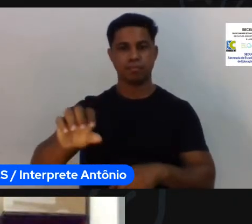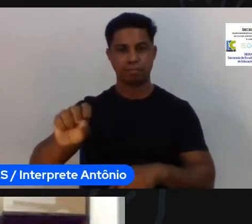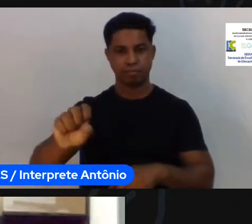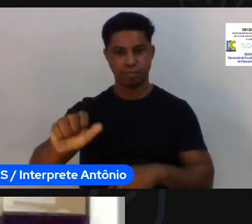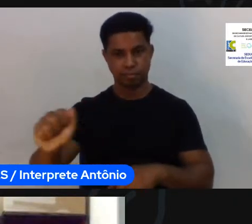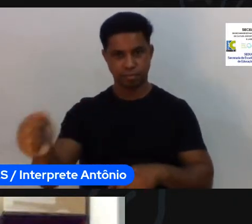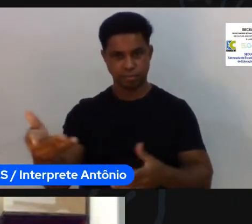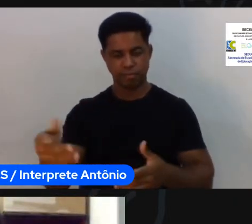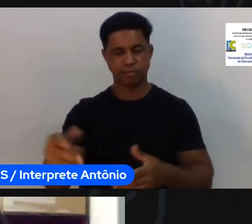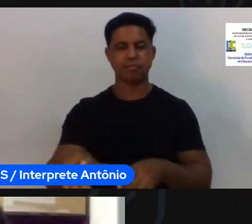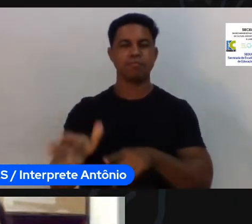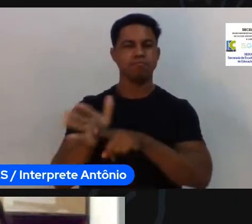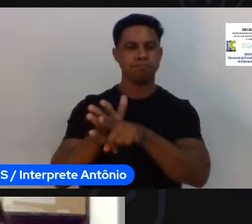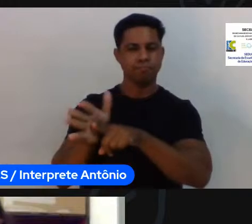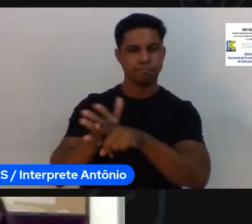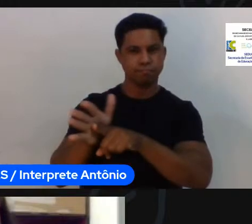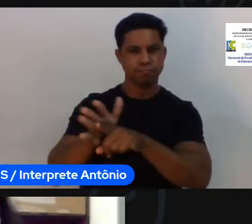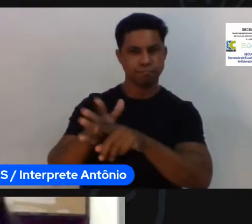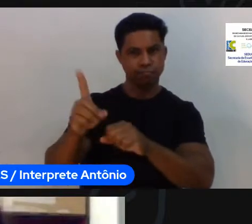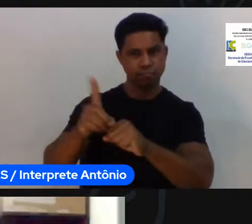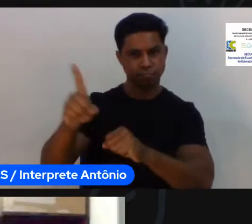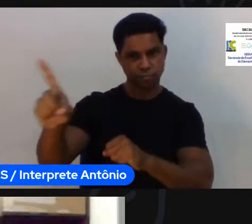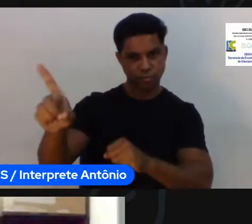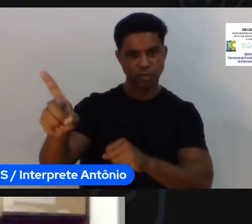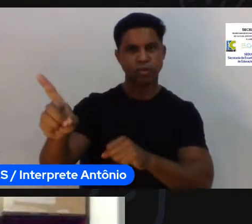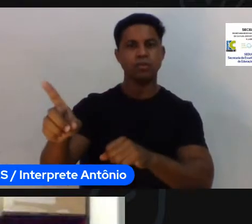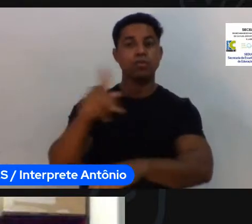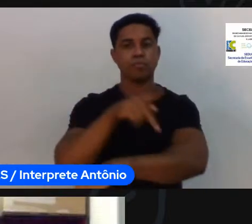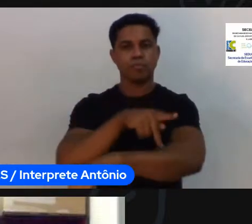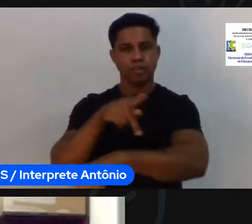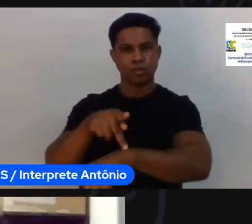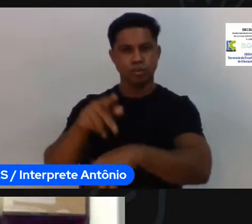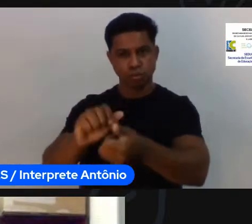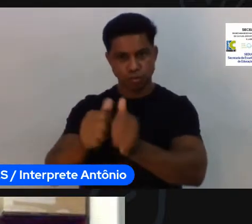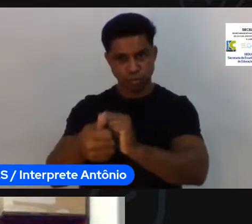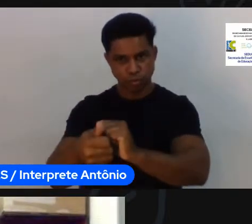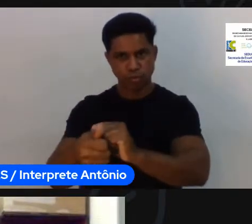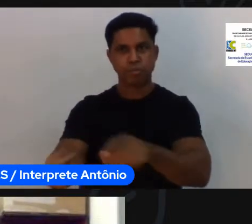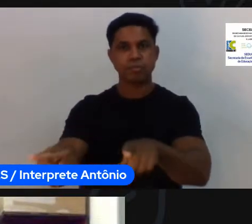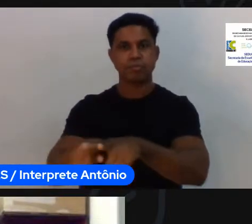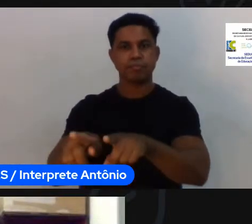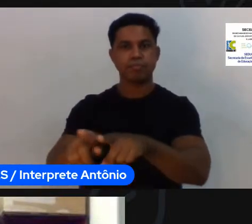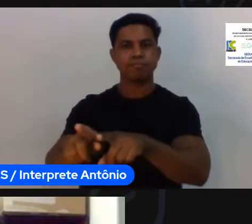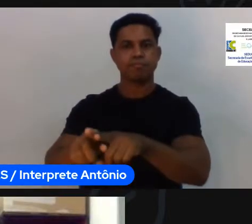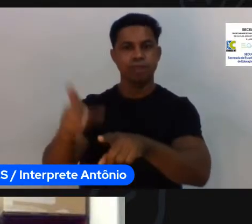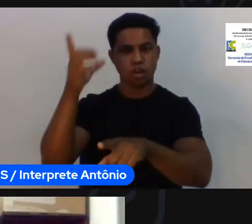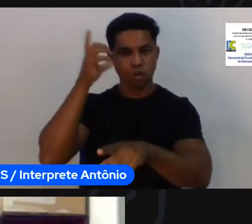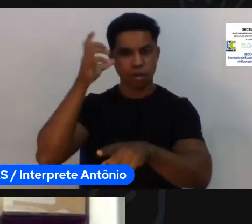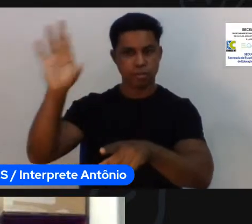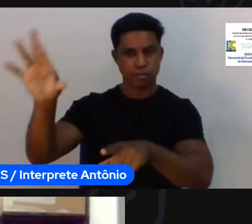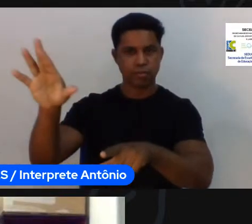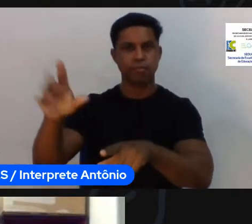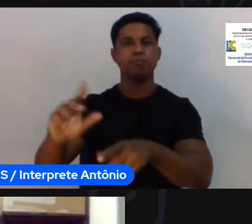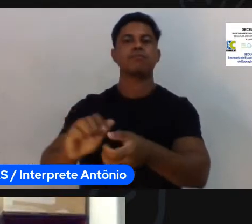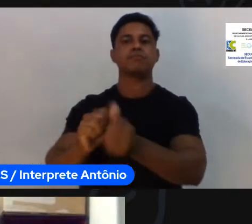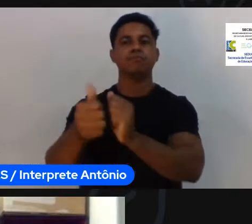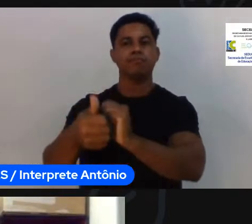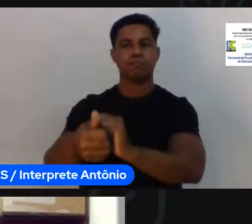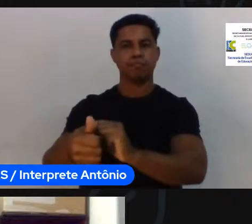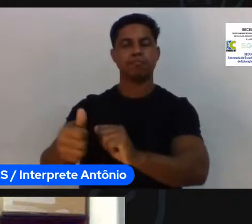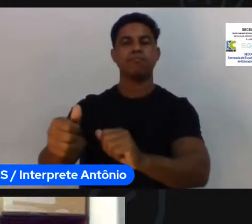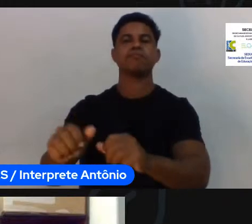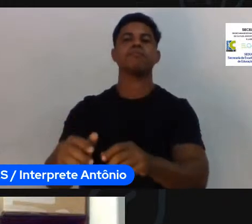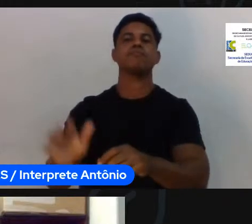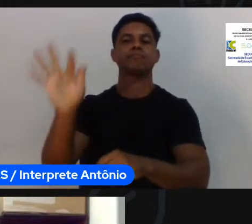estudos em Pedagogia do Esporte, docente e coordenadora associada no curso de Ciências do Esporte da Faculdade de Ciências